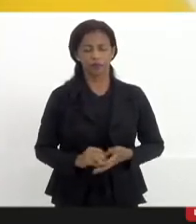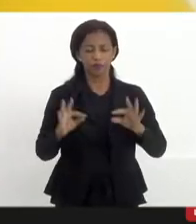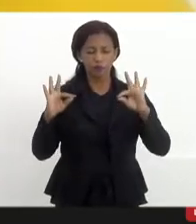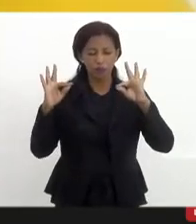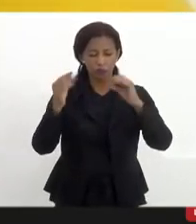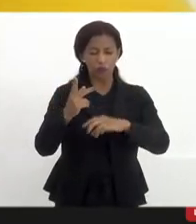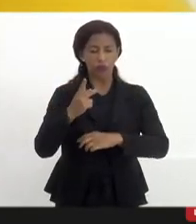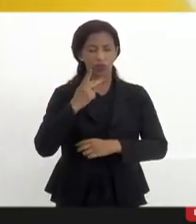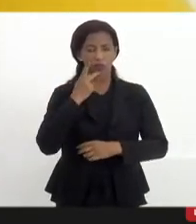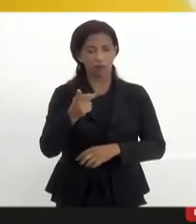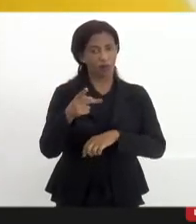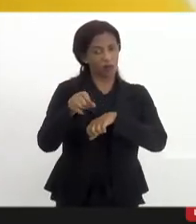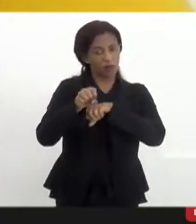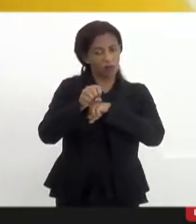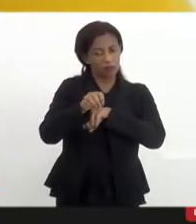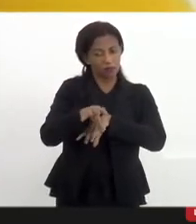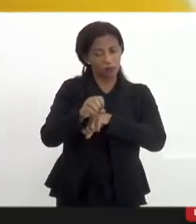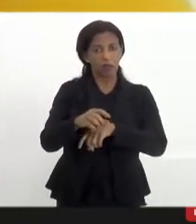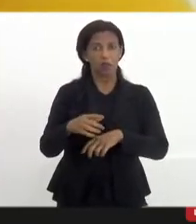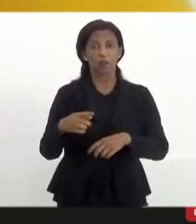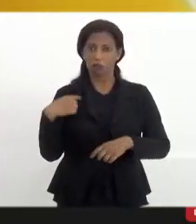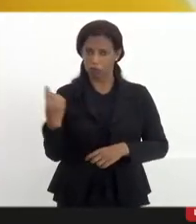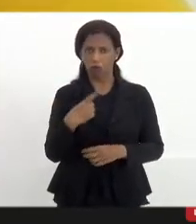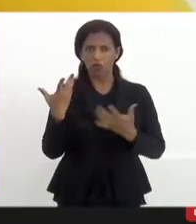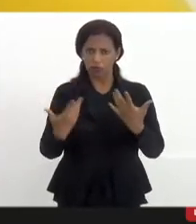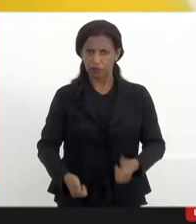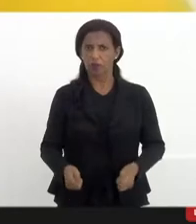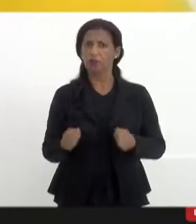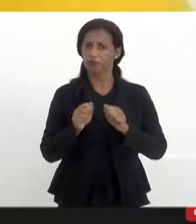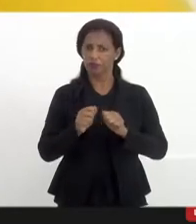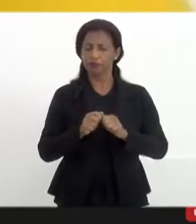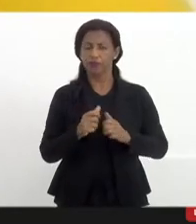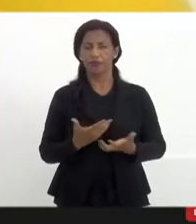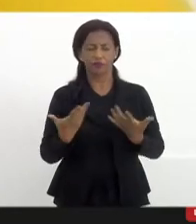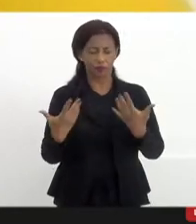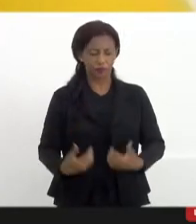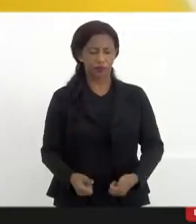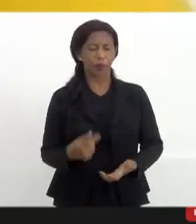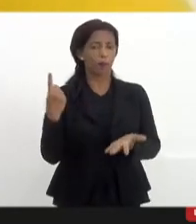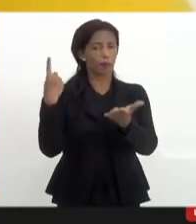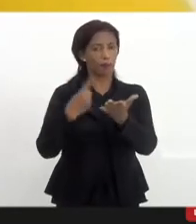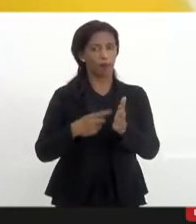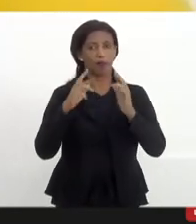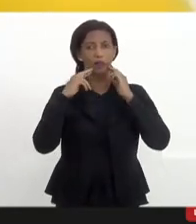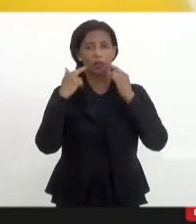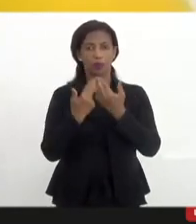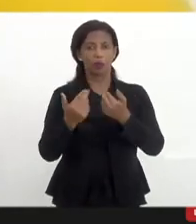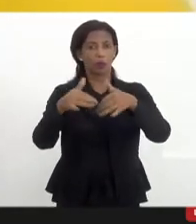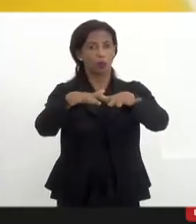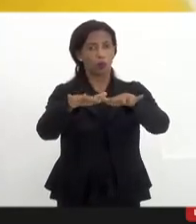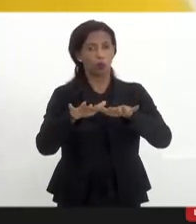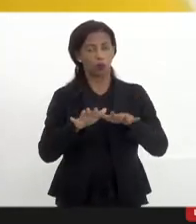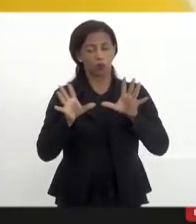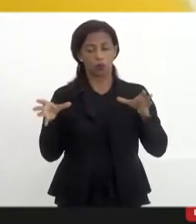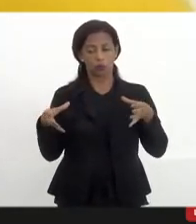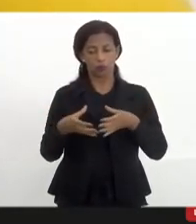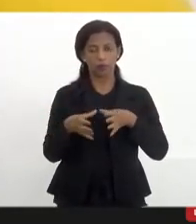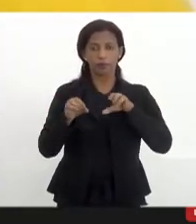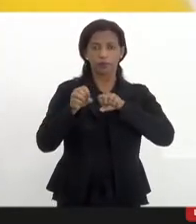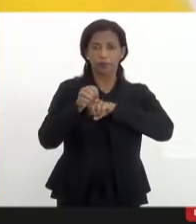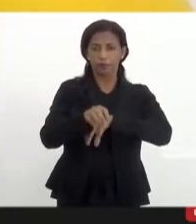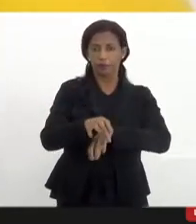respeito à educação nós vamos fazer. Nós vamos fazer. Eu vou marcar uma audiência pública da Comissão de Educação